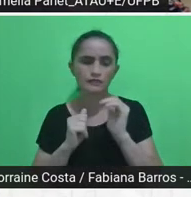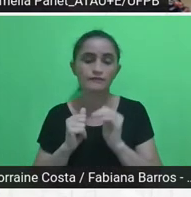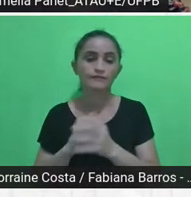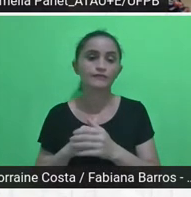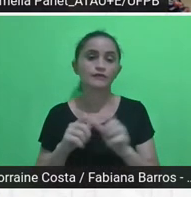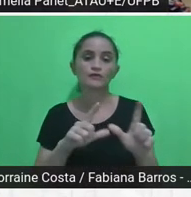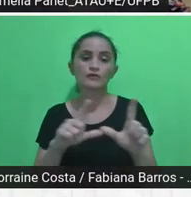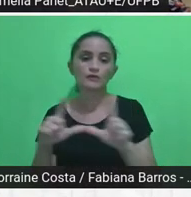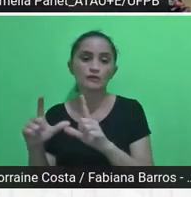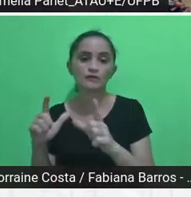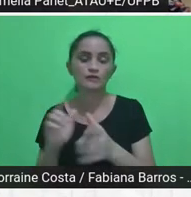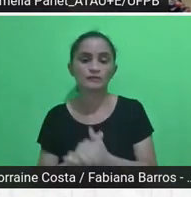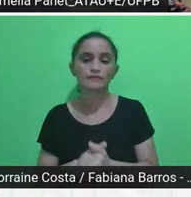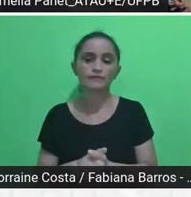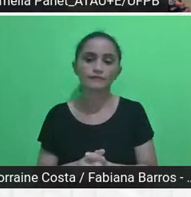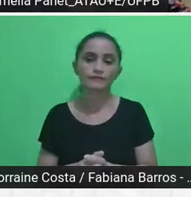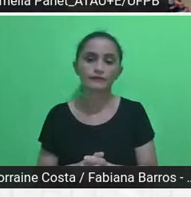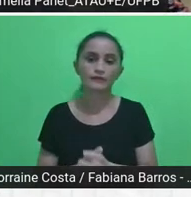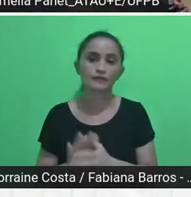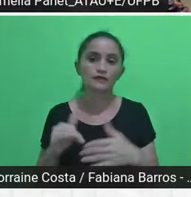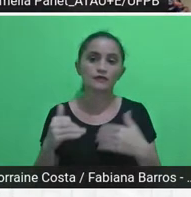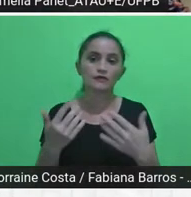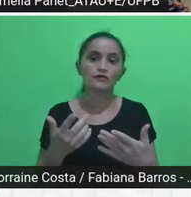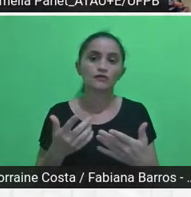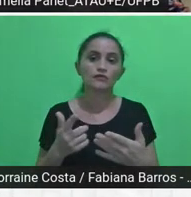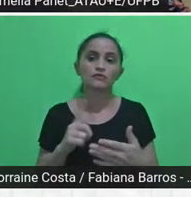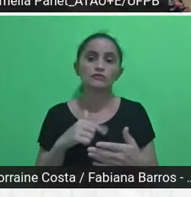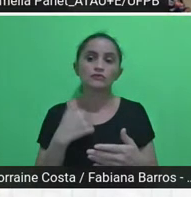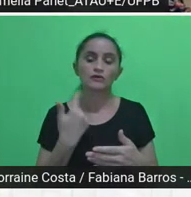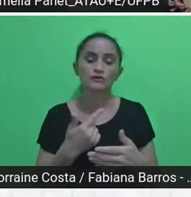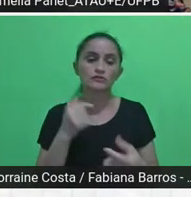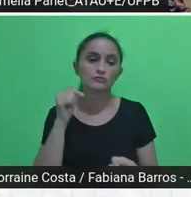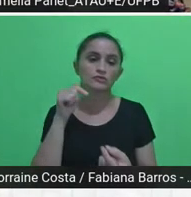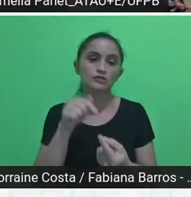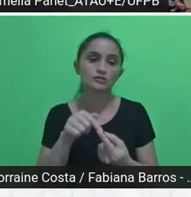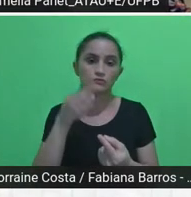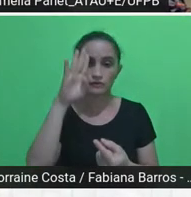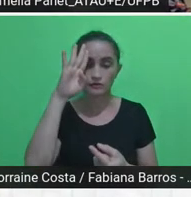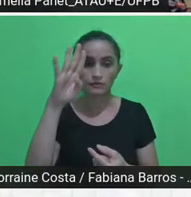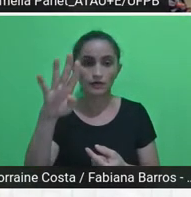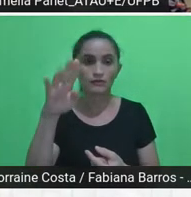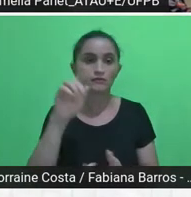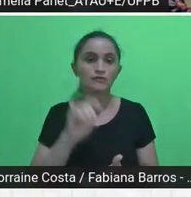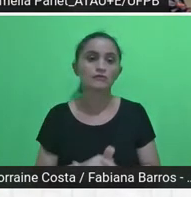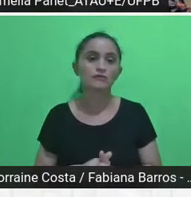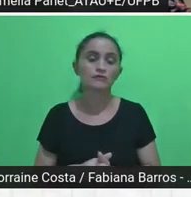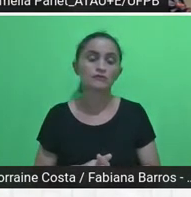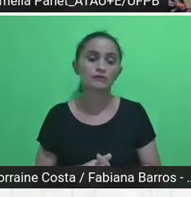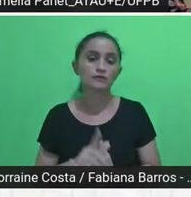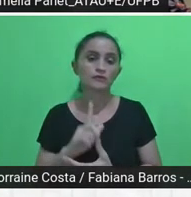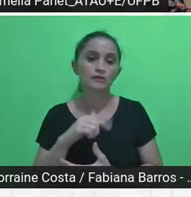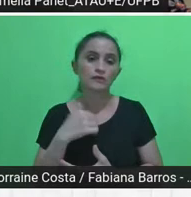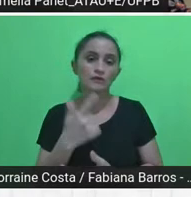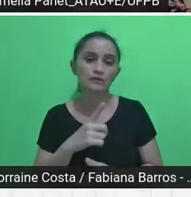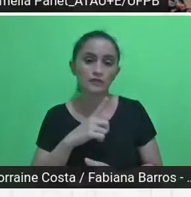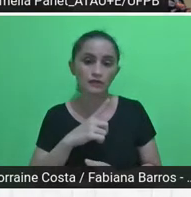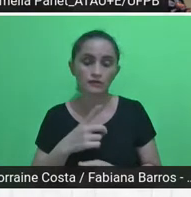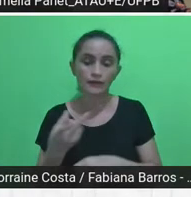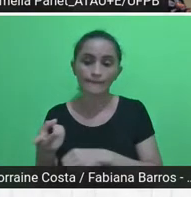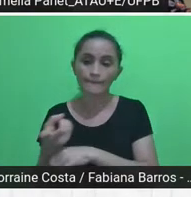Então, o objetivo principal, nós estamos numa busca de,